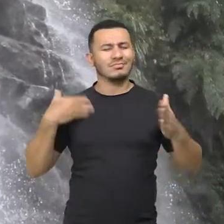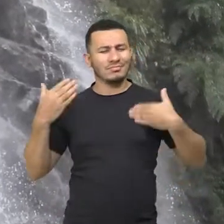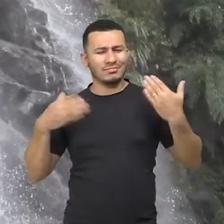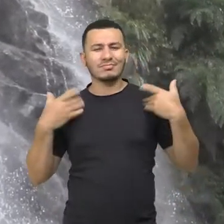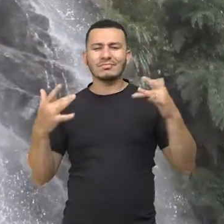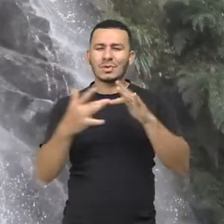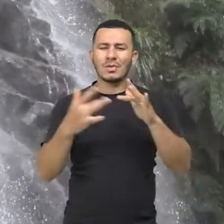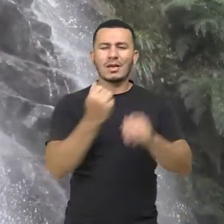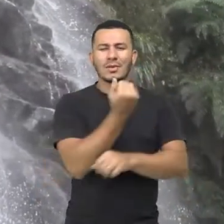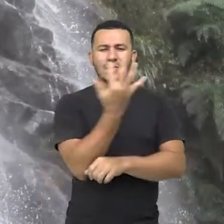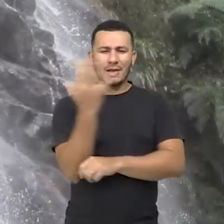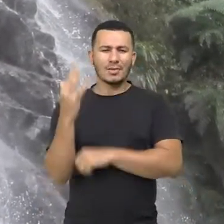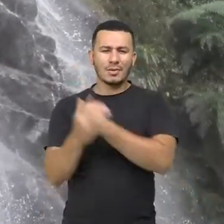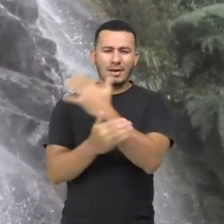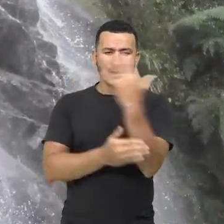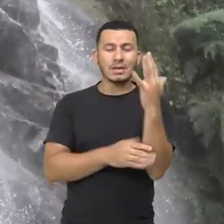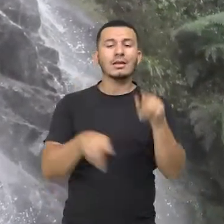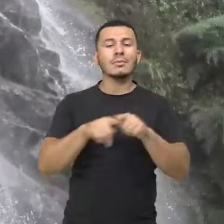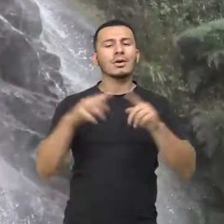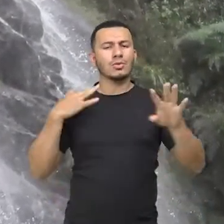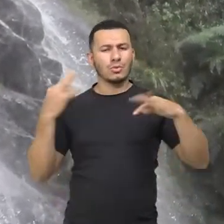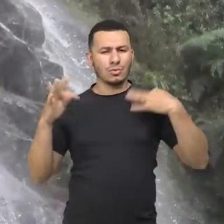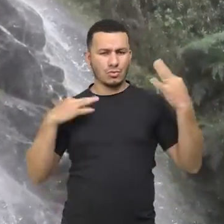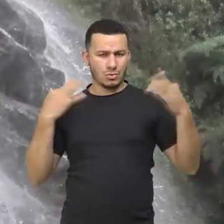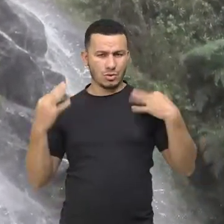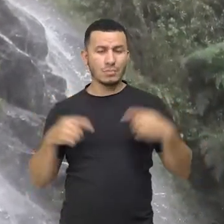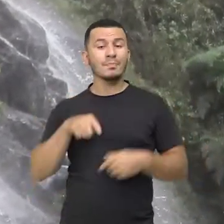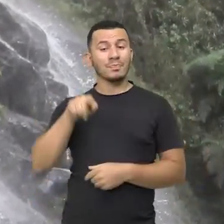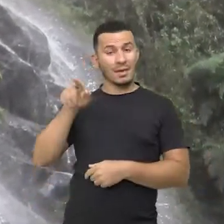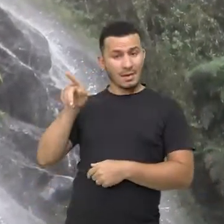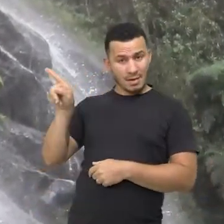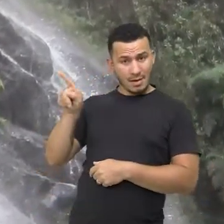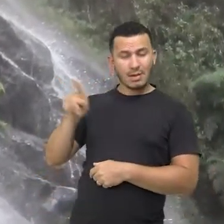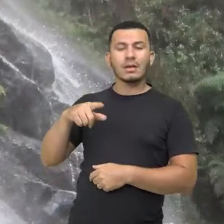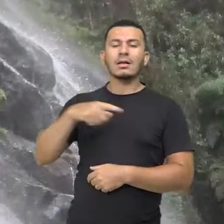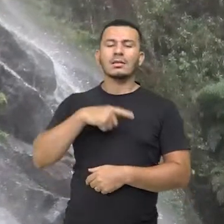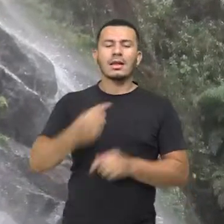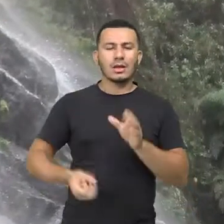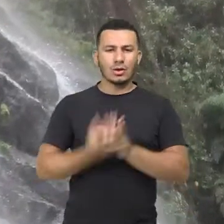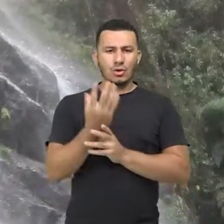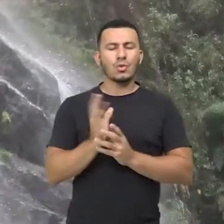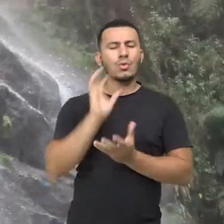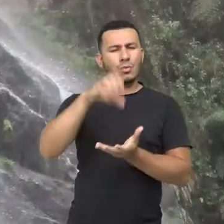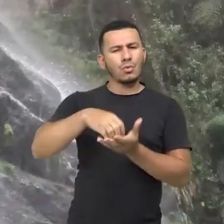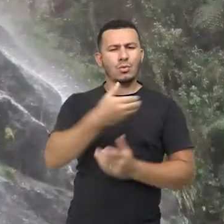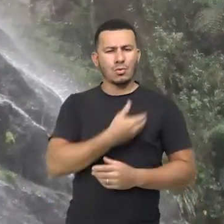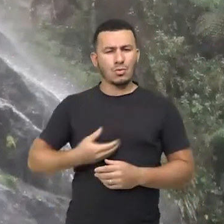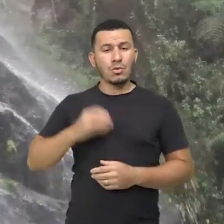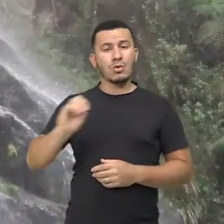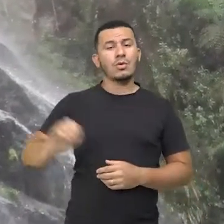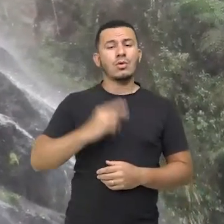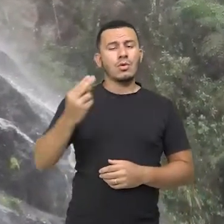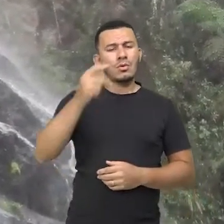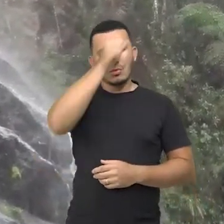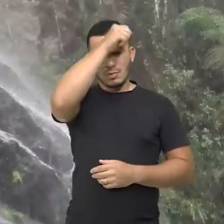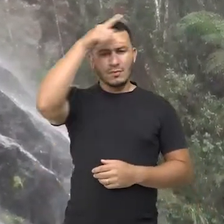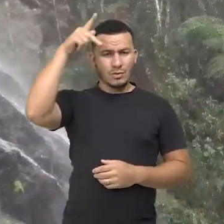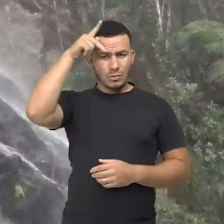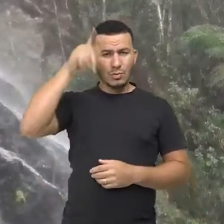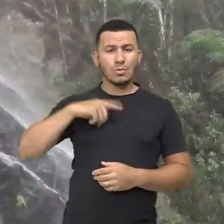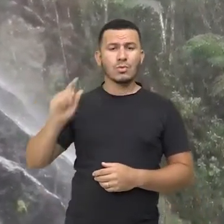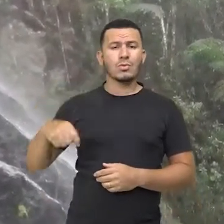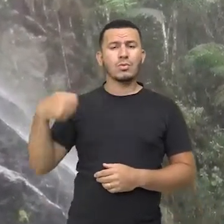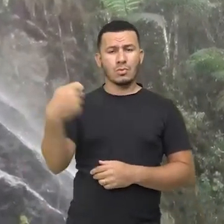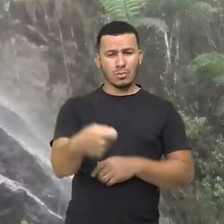e de turismo ecológico. As unidades desta categoria, quando criadas pelo governo do estado ou prefeitura, serão denominadas,